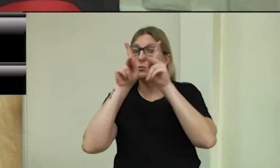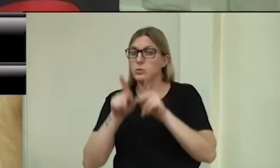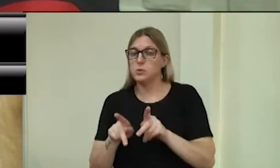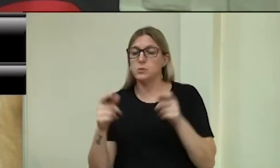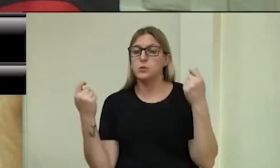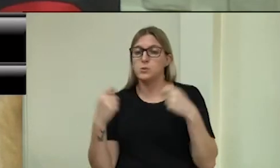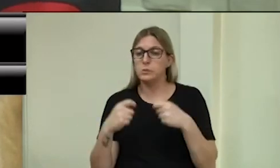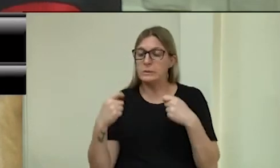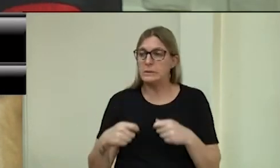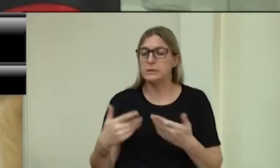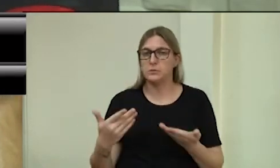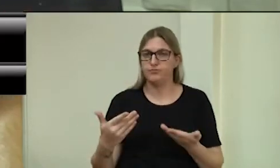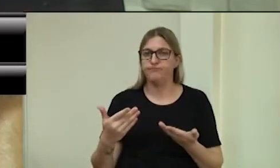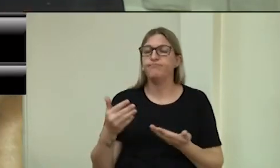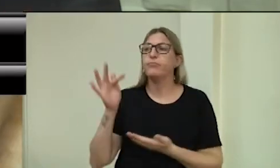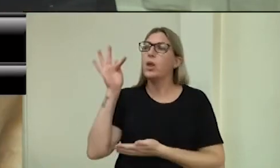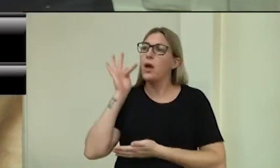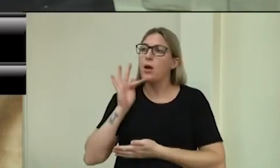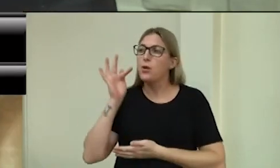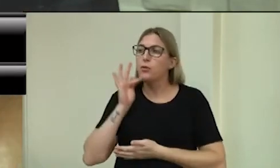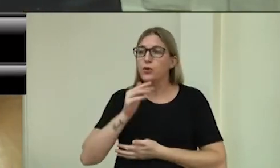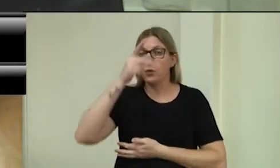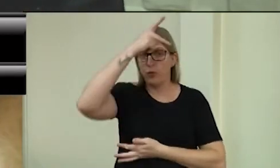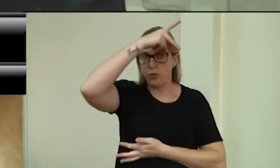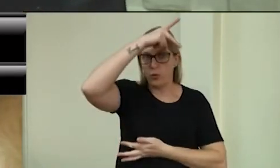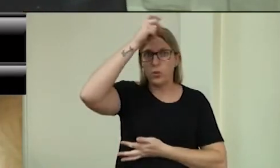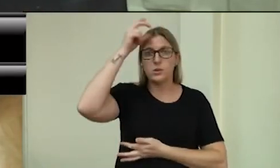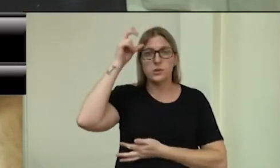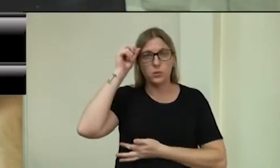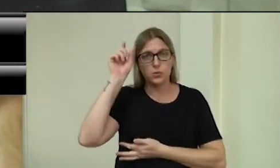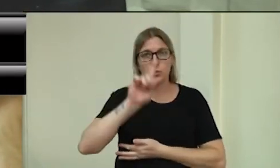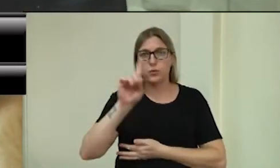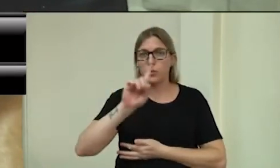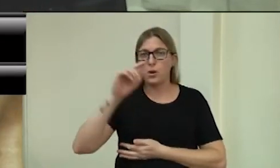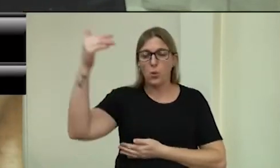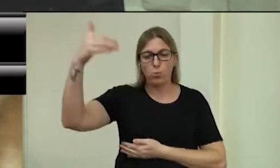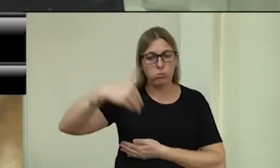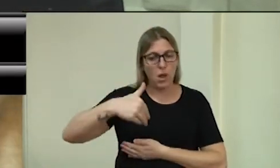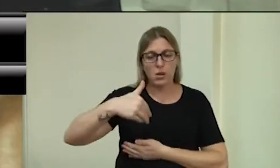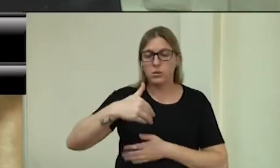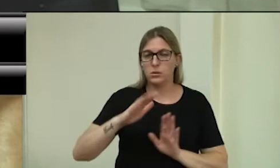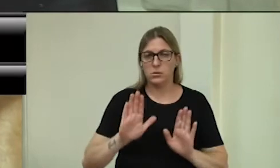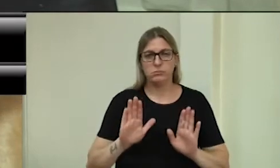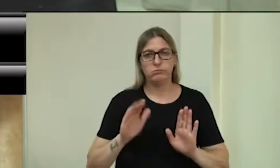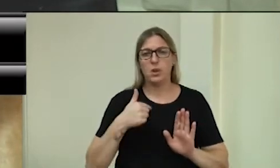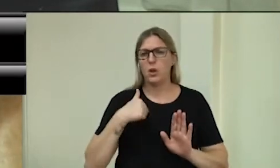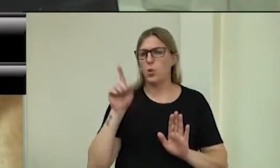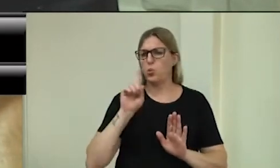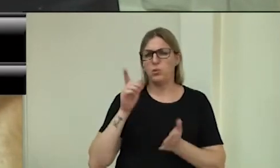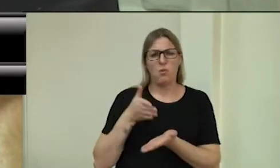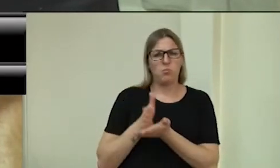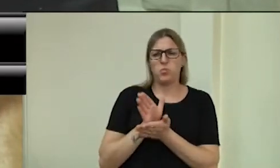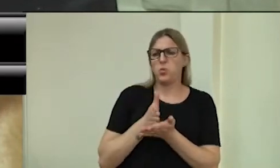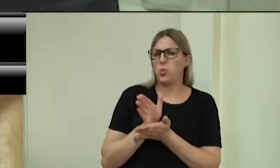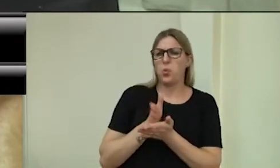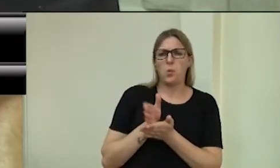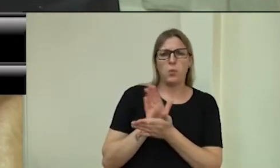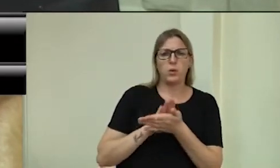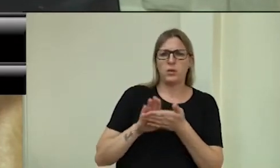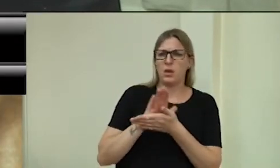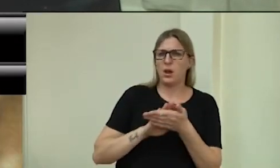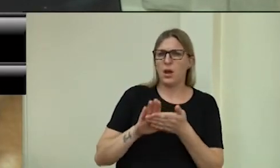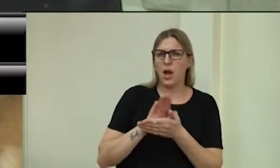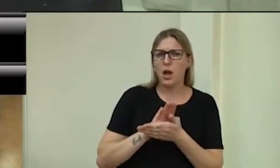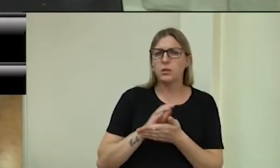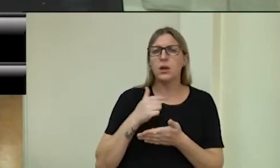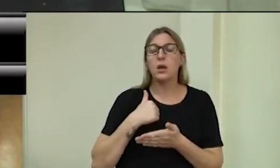Fifo, infelizmente o nosso executivo não esteve mais aqui conosco. e eu não estou aqui para incomodar, eu estou aqui falando em nome daqueles que